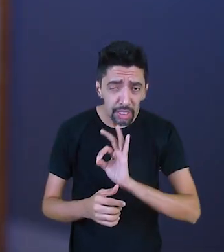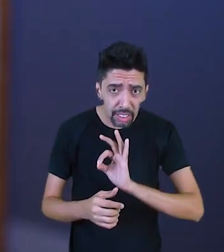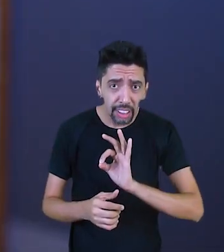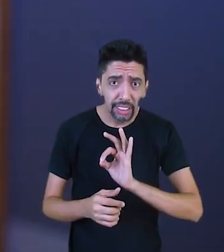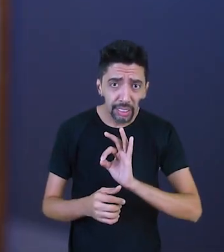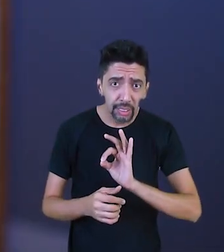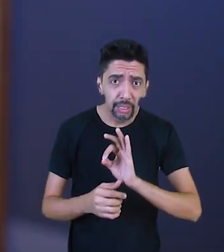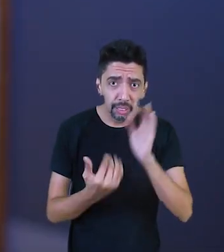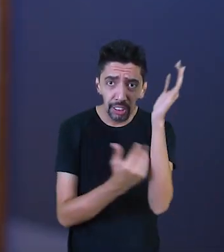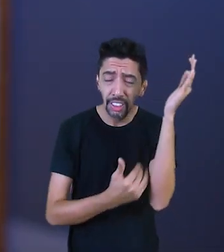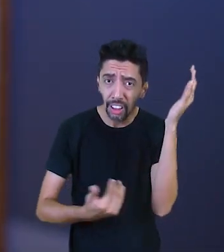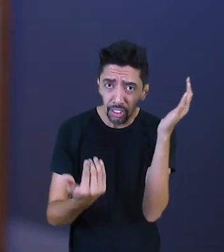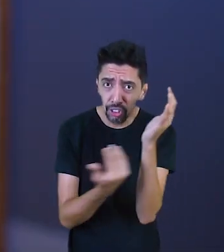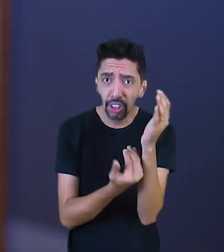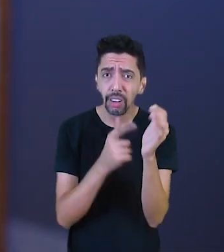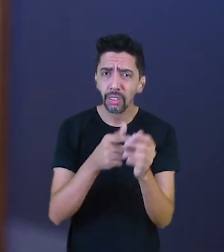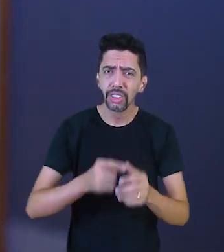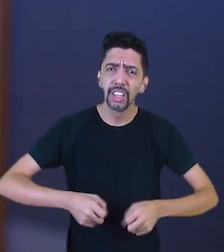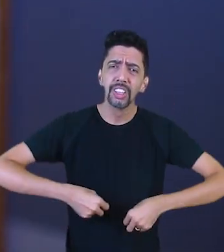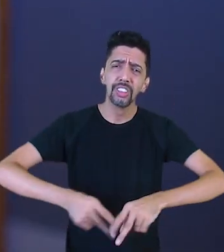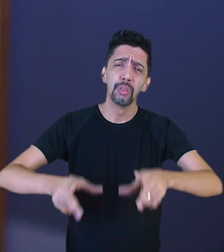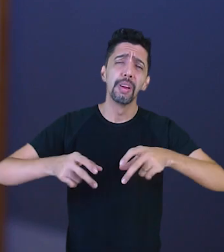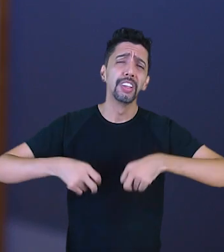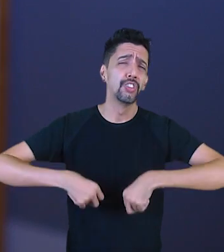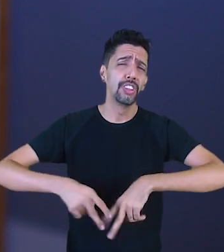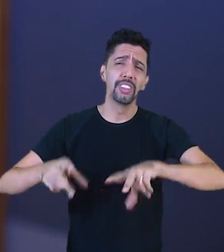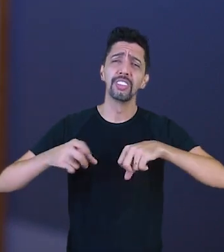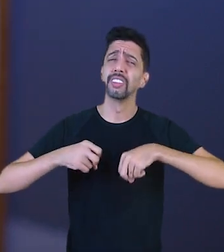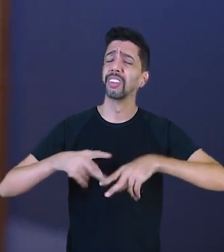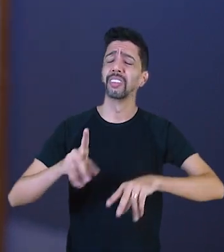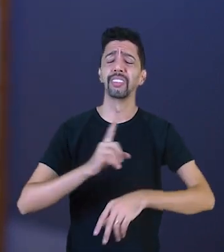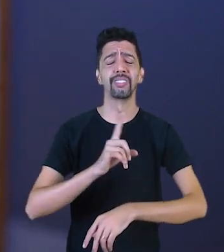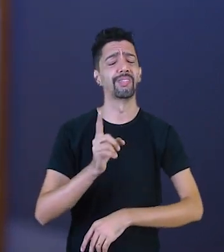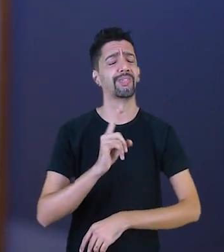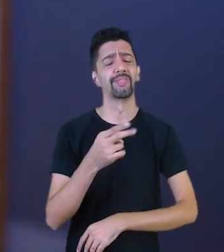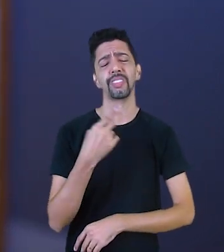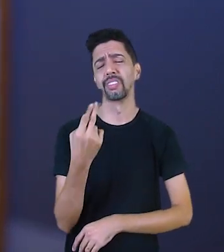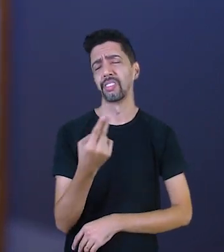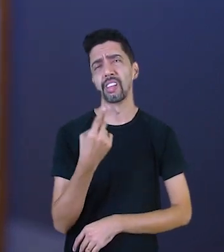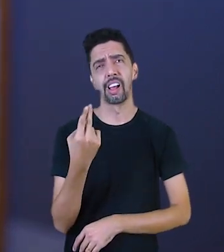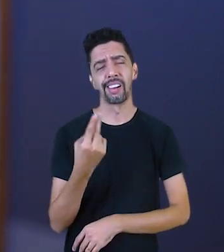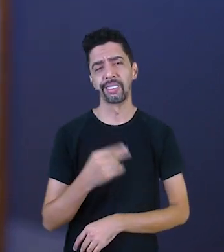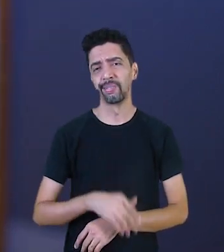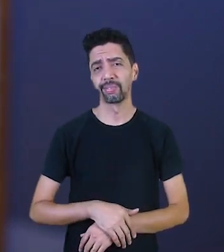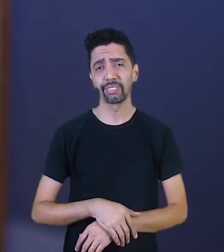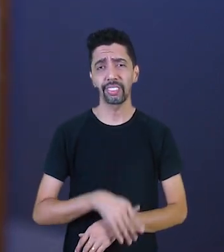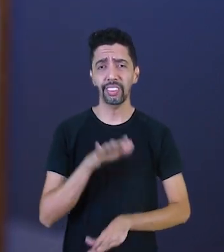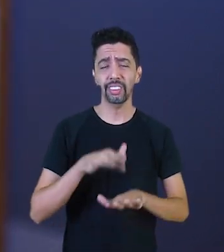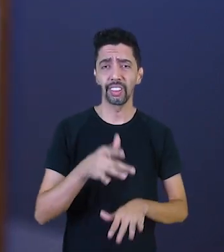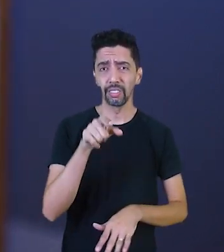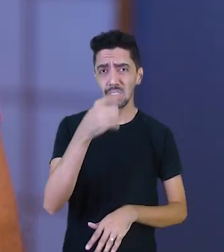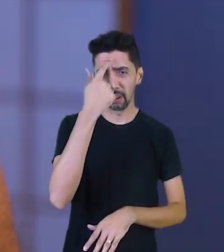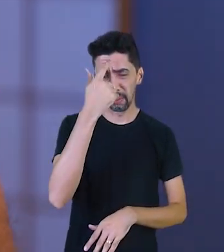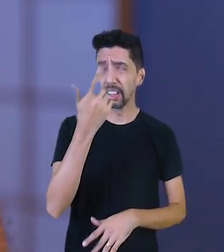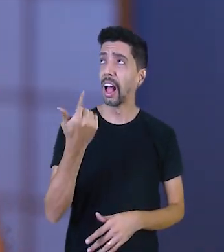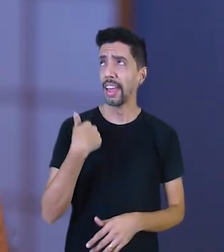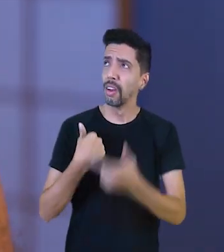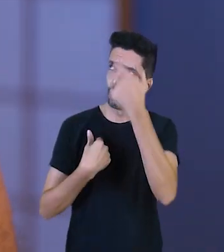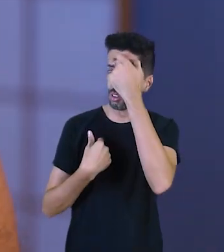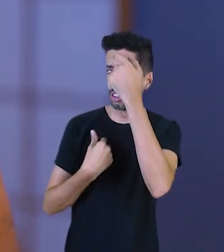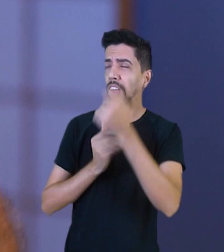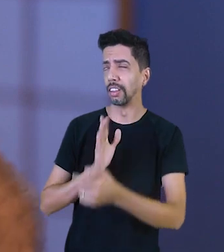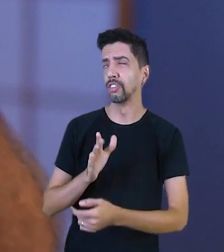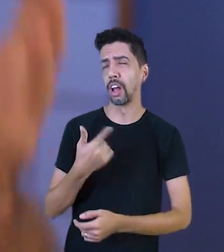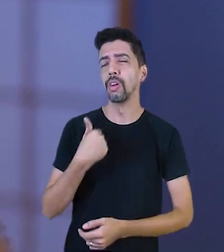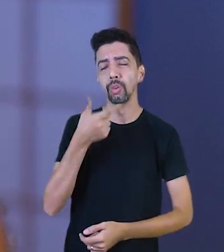desperdícios. Por isso, não dá para você que é provedor, eu vou fazer isso sozinho. Isso não funciona. Envolvimento